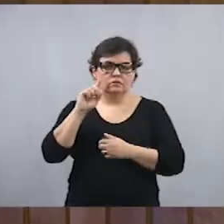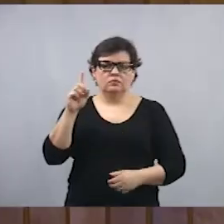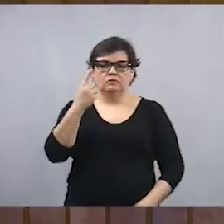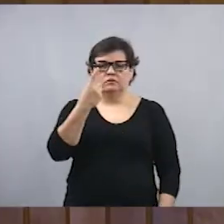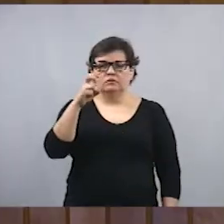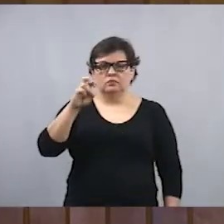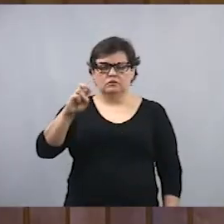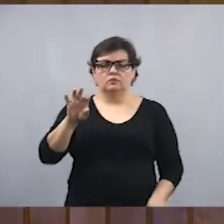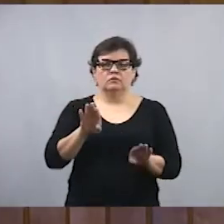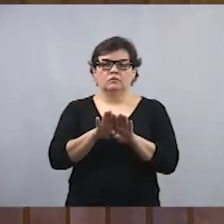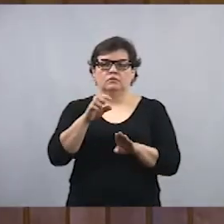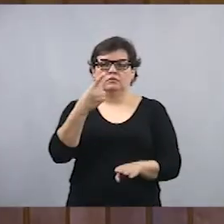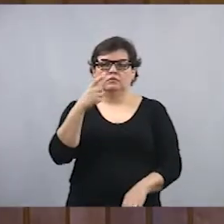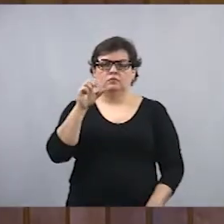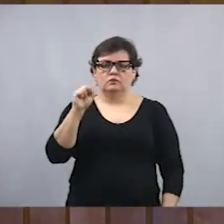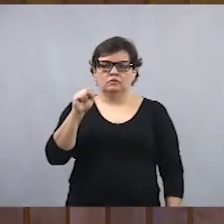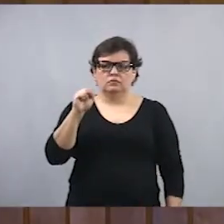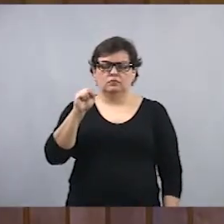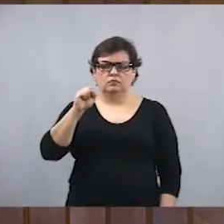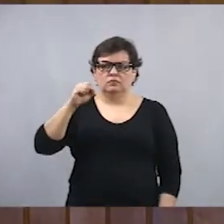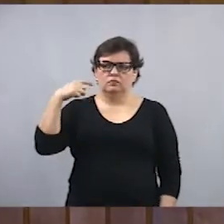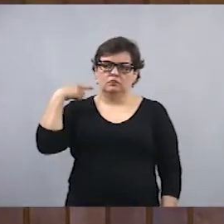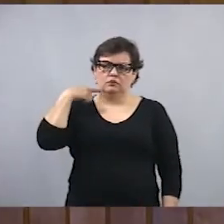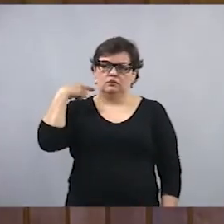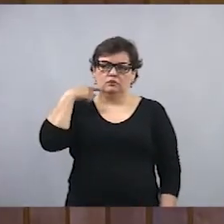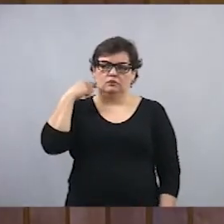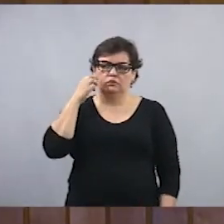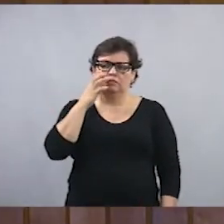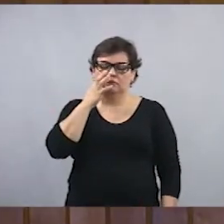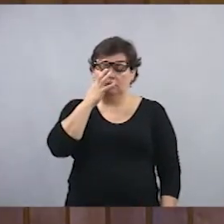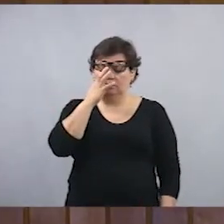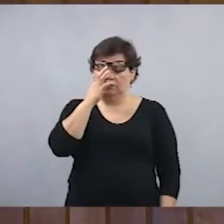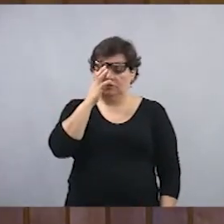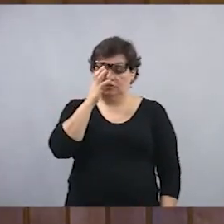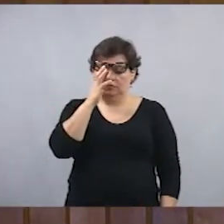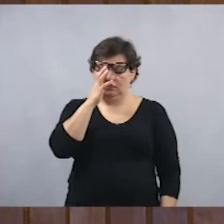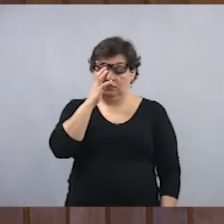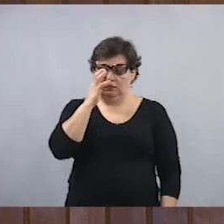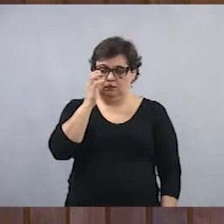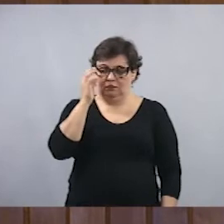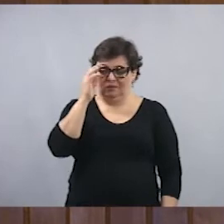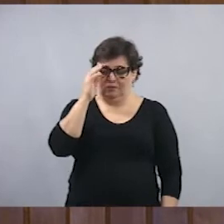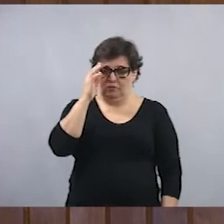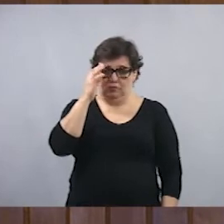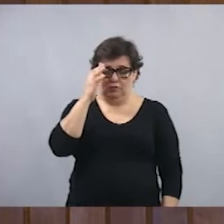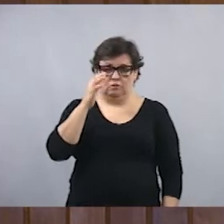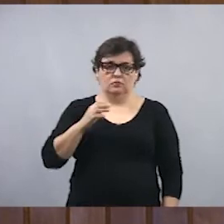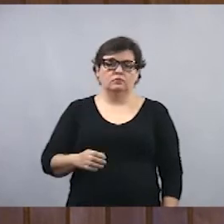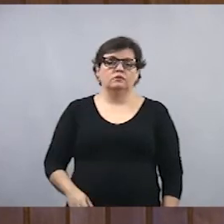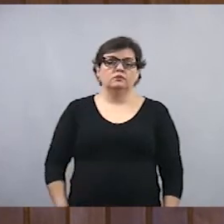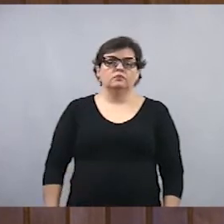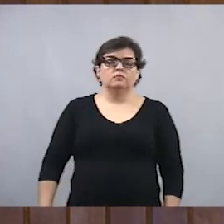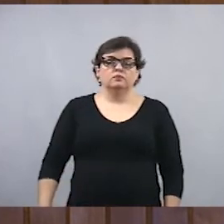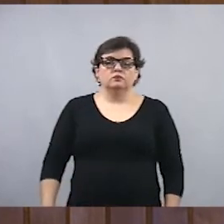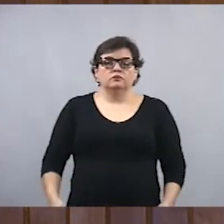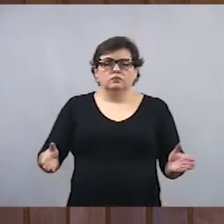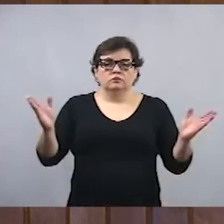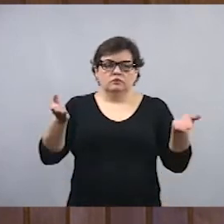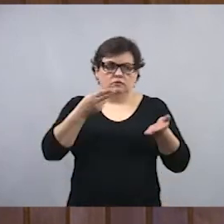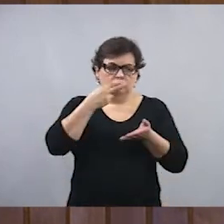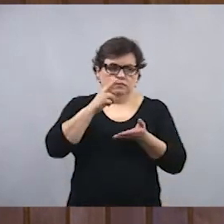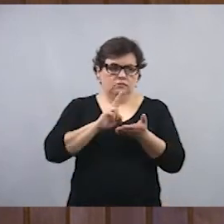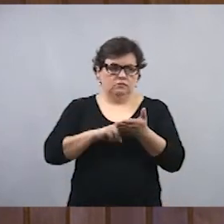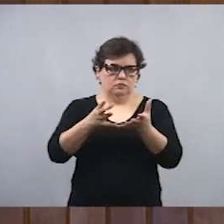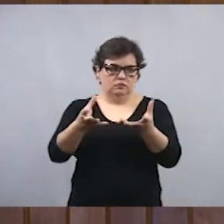Além da ordem do dia, tivemos alguns destaques na sessão. O projeto de lei da Prefeitura, que garantia a criação de cargos, inclusive